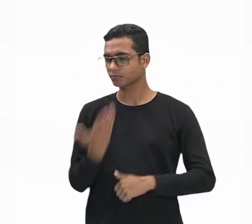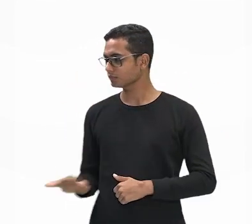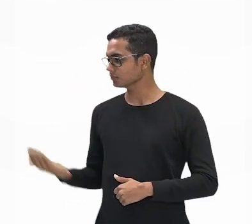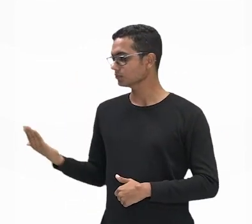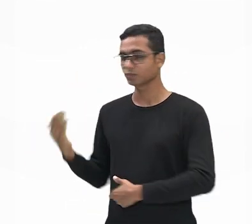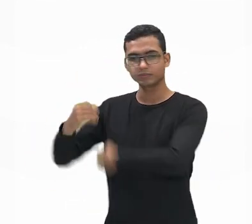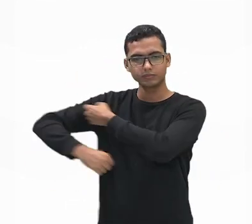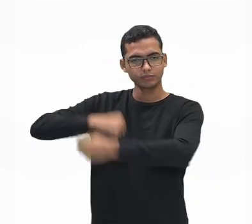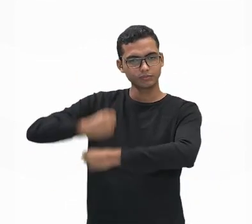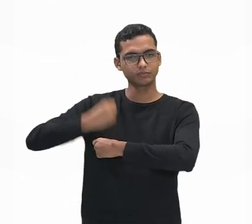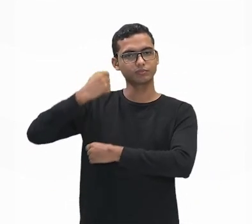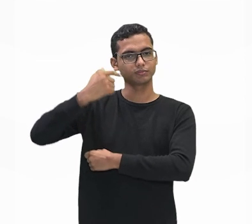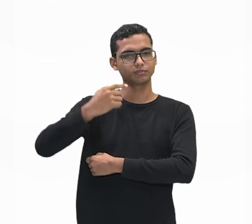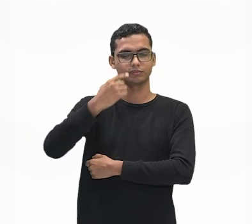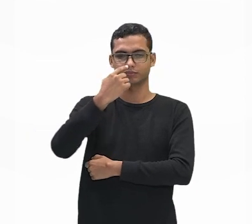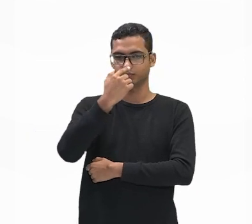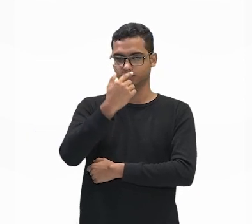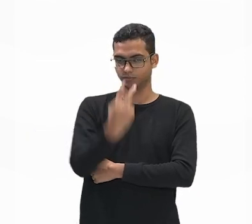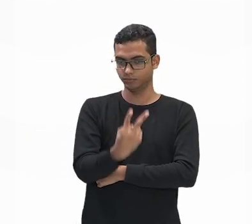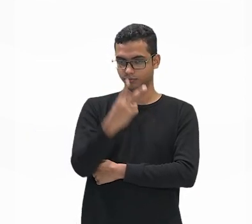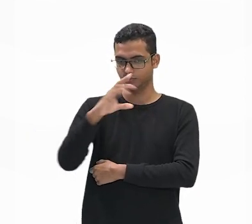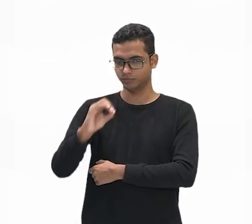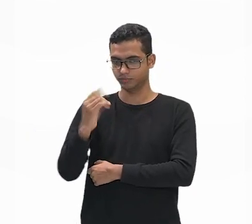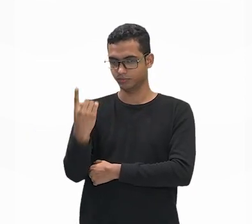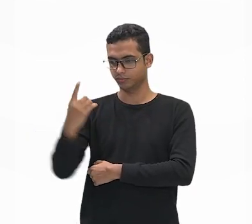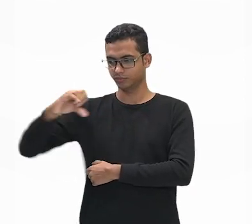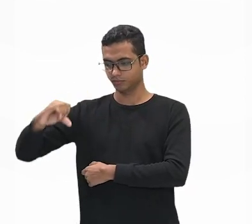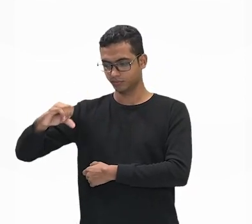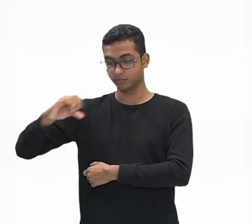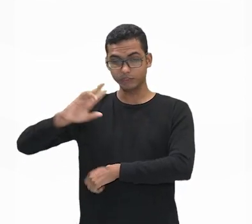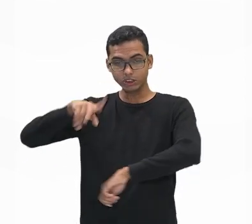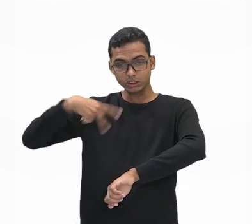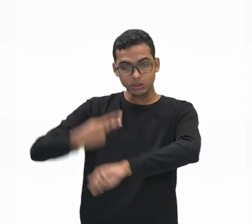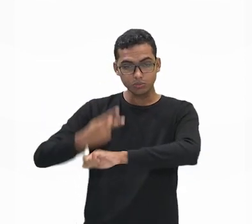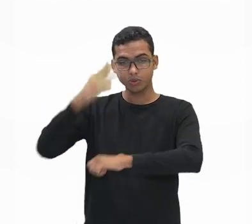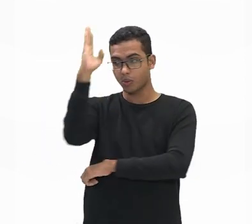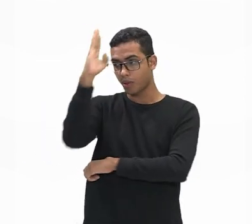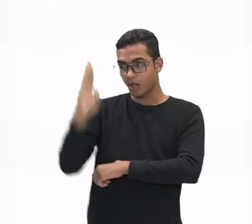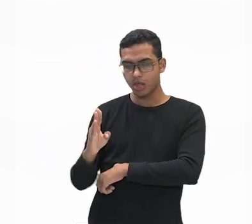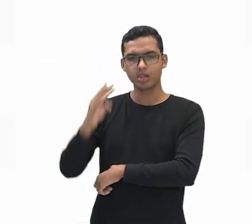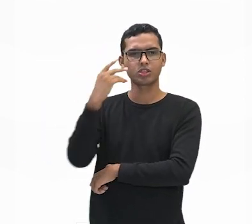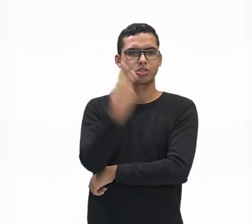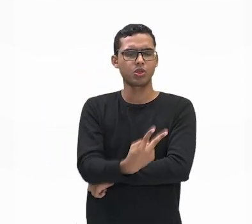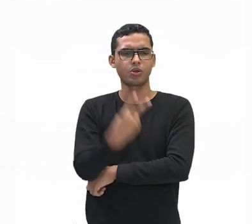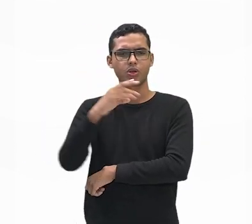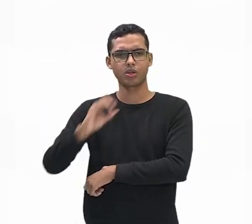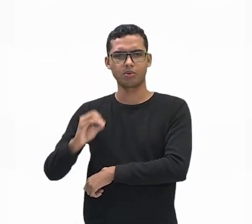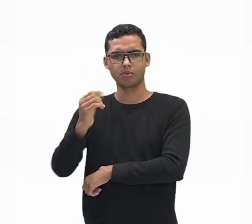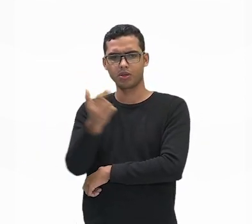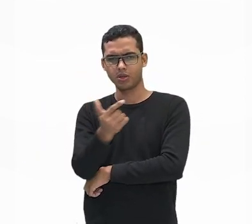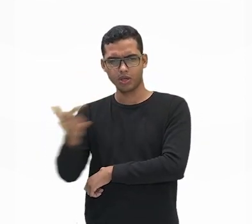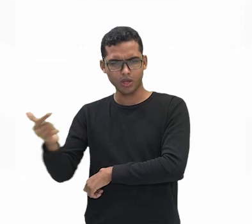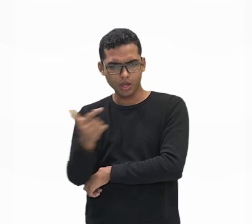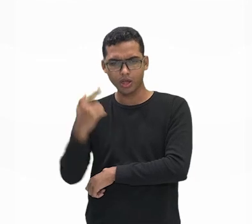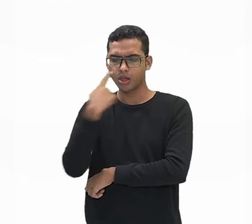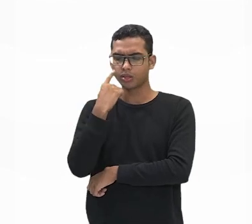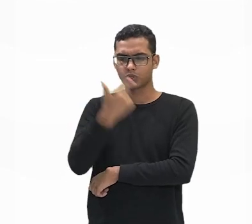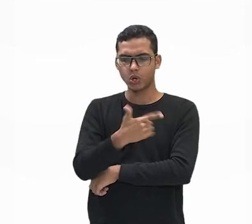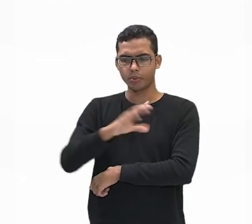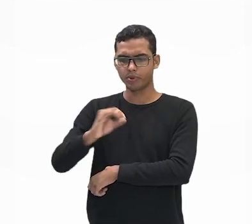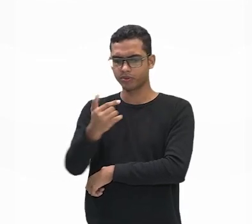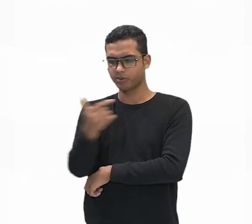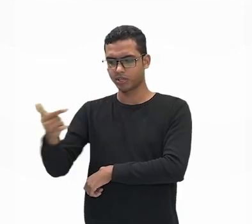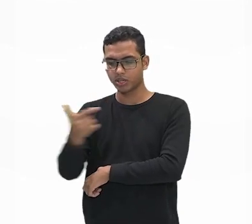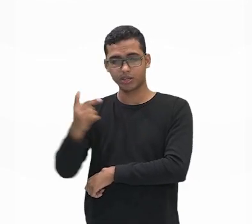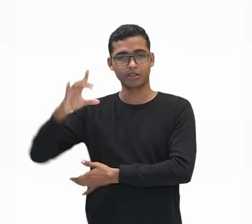2019. Em 2022, o Brasil passou a ser o país com a maior concentração de renda, com a maior desigualdade com